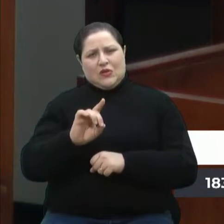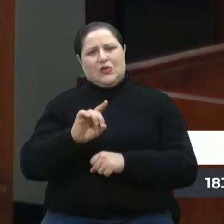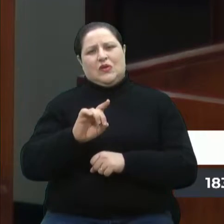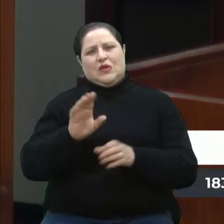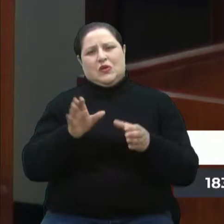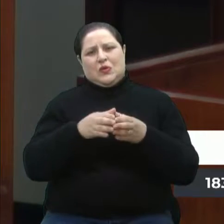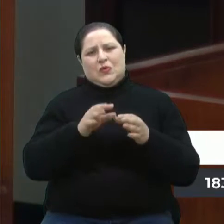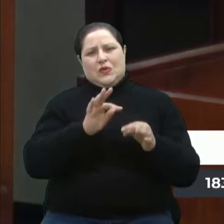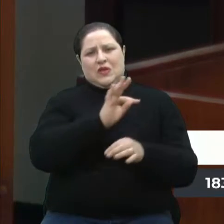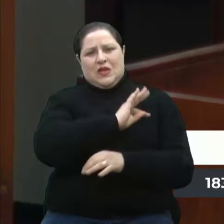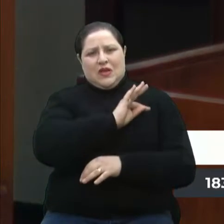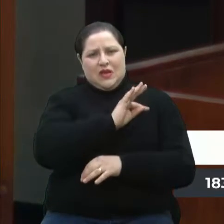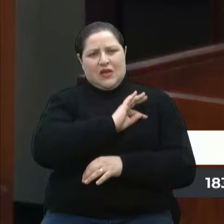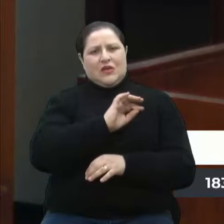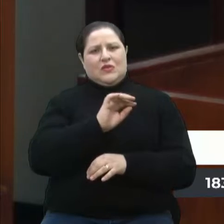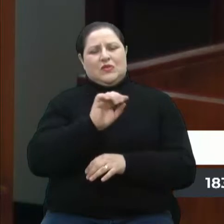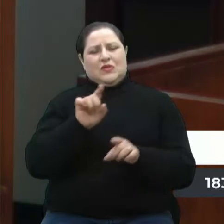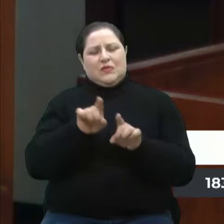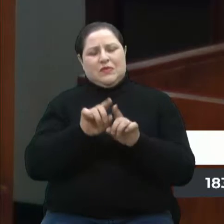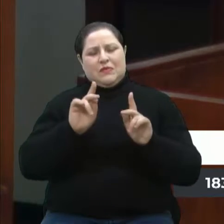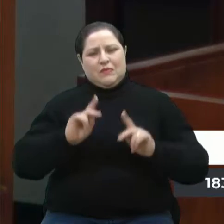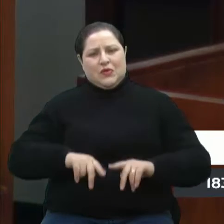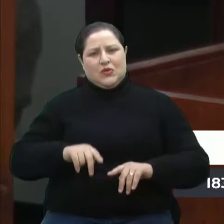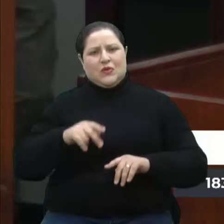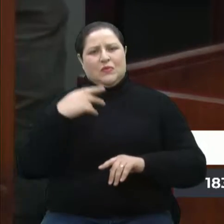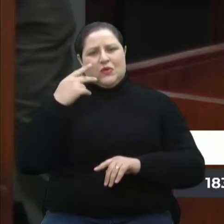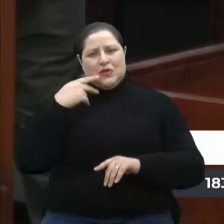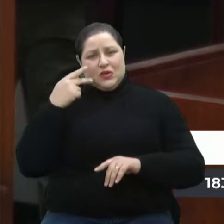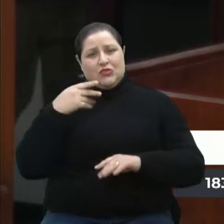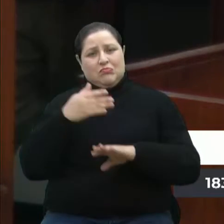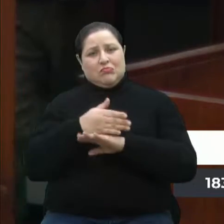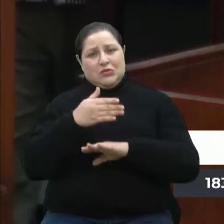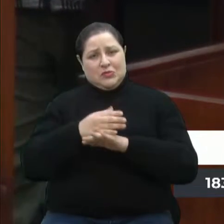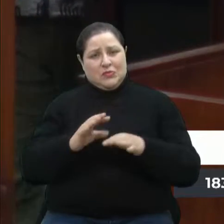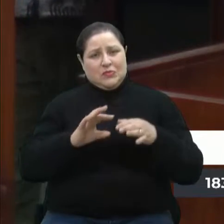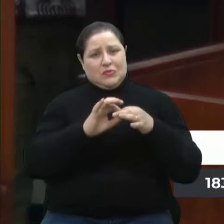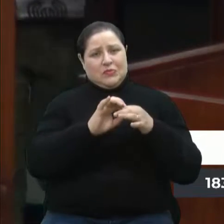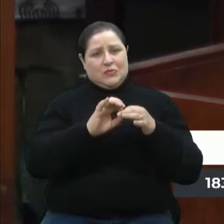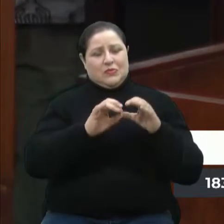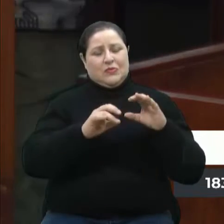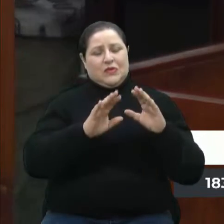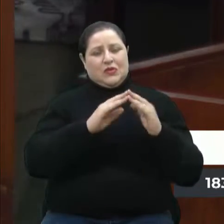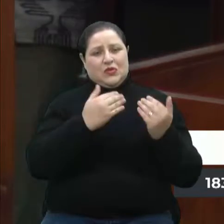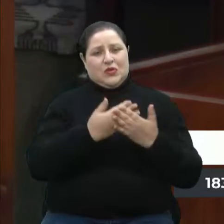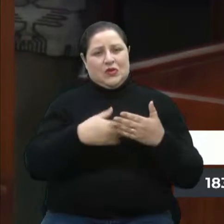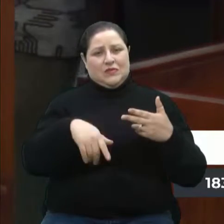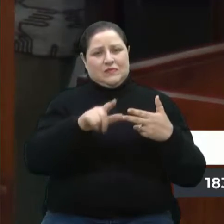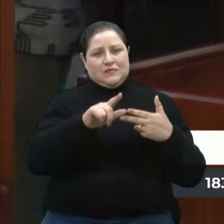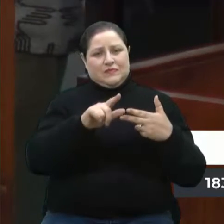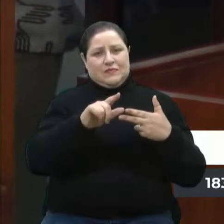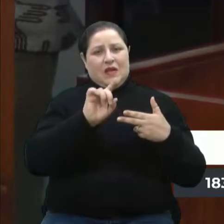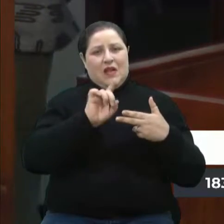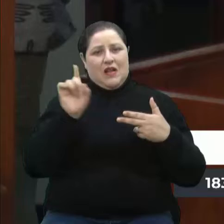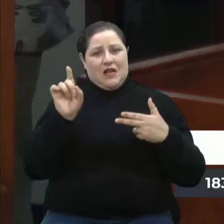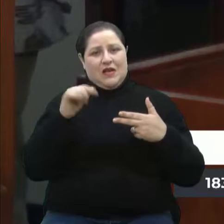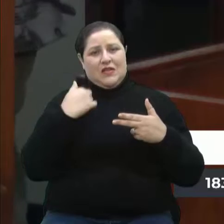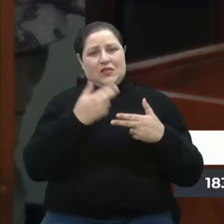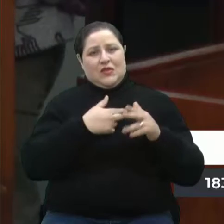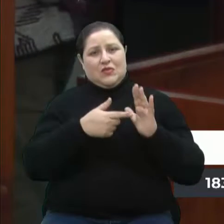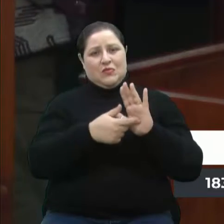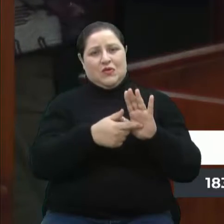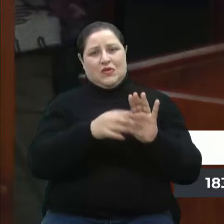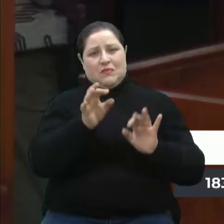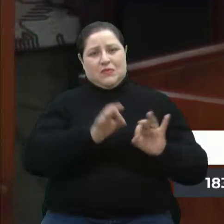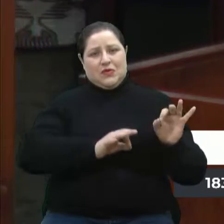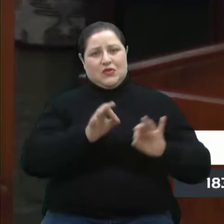ligados às escolas. E em Belo Horizonte, e colegas e comunidade, nós apresentamos o projeto Nosso Voto,